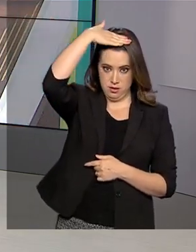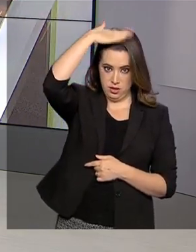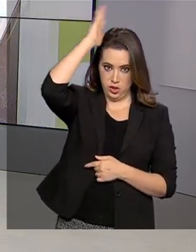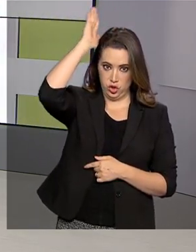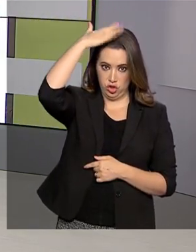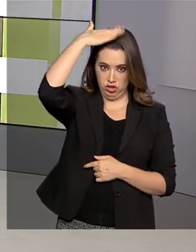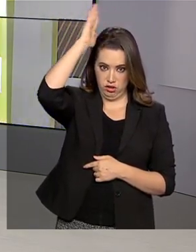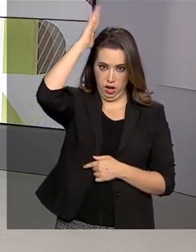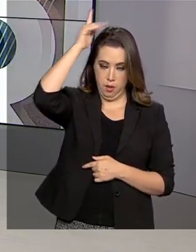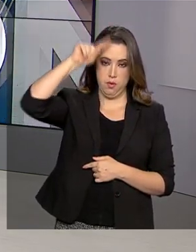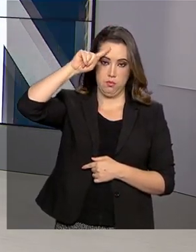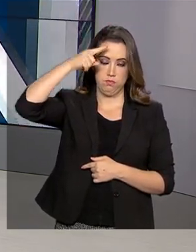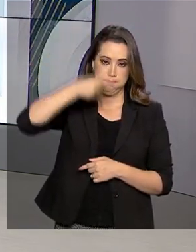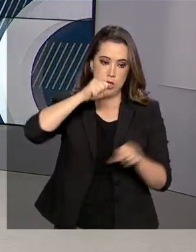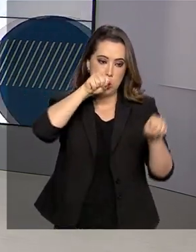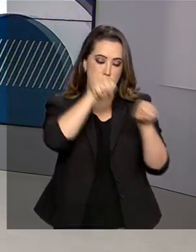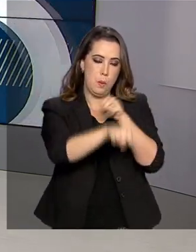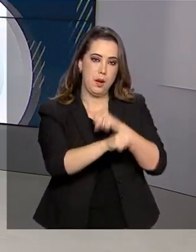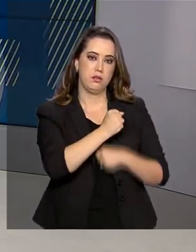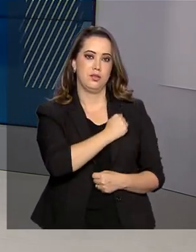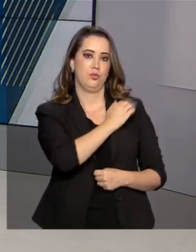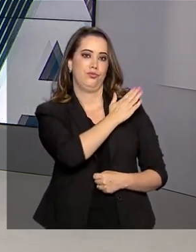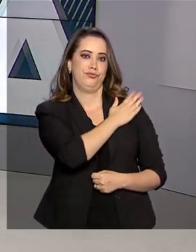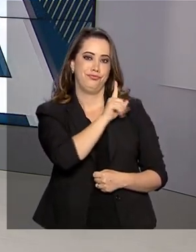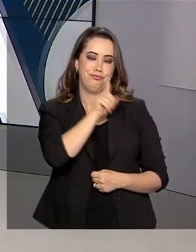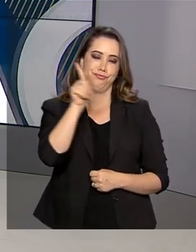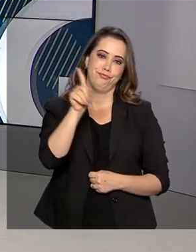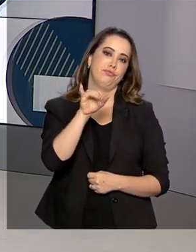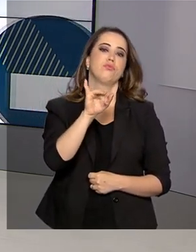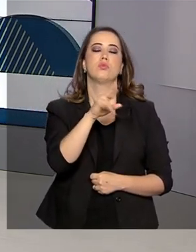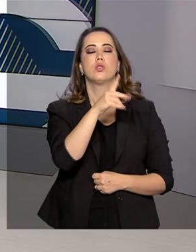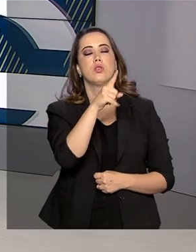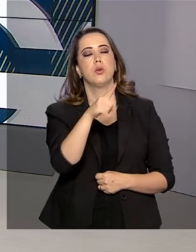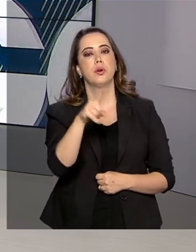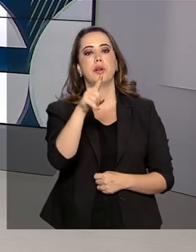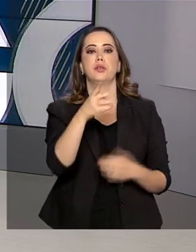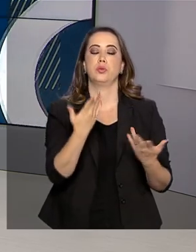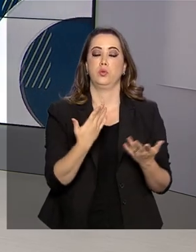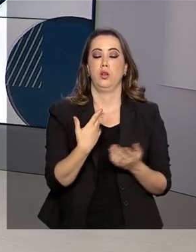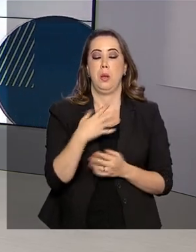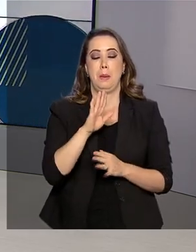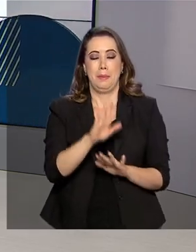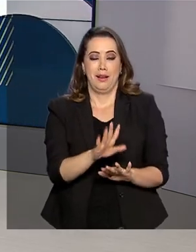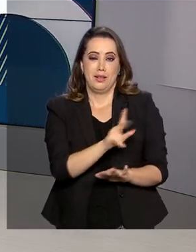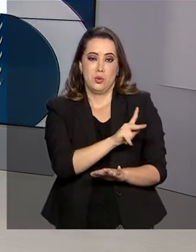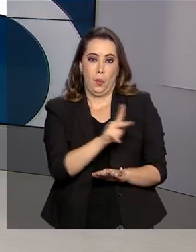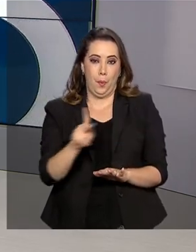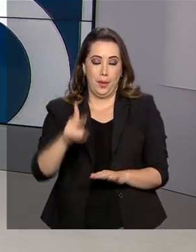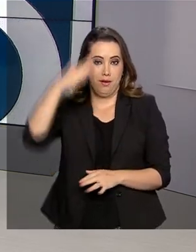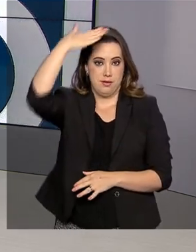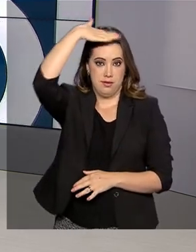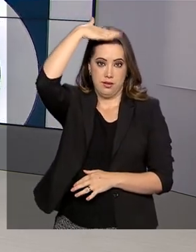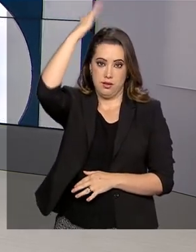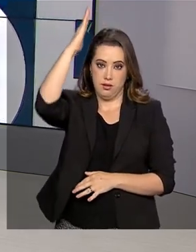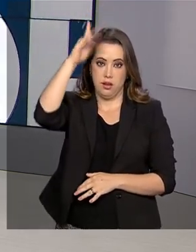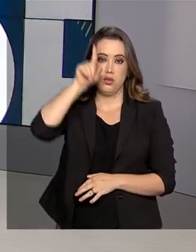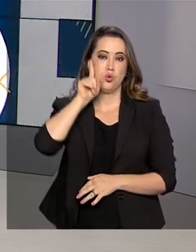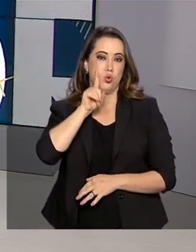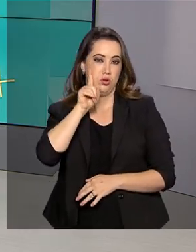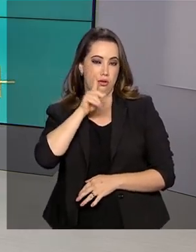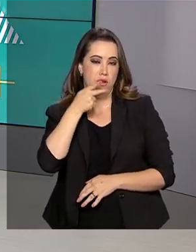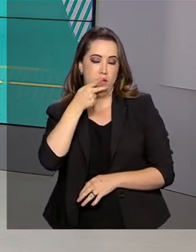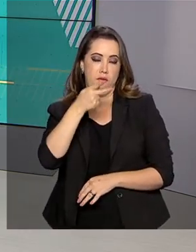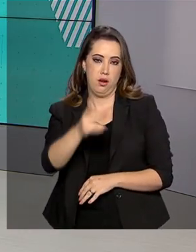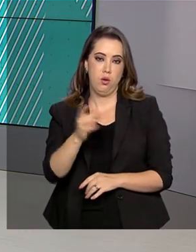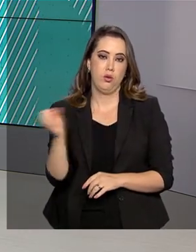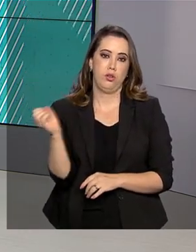Ontem à noite, bases americanas no Iraque foram bombardeadas. Em pronunciamento no início da tarde, o presidente Trump disse que vai impor